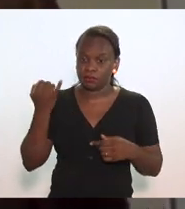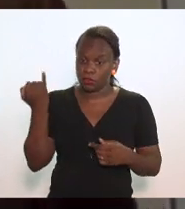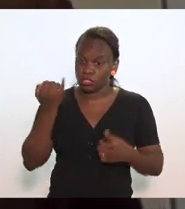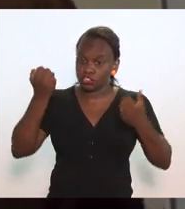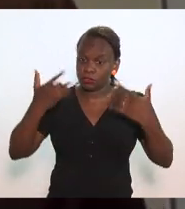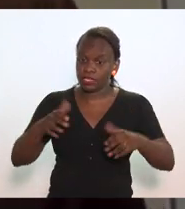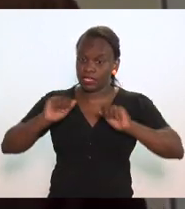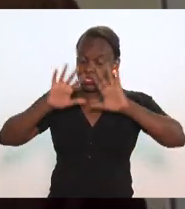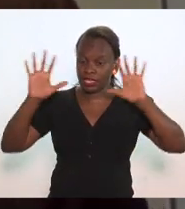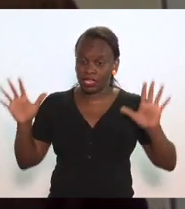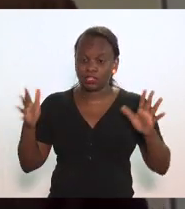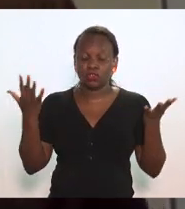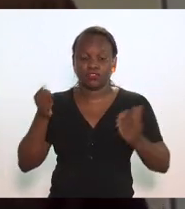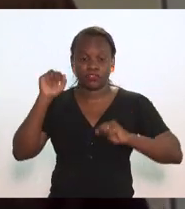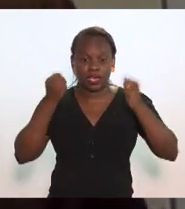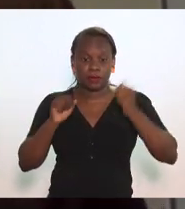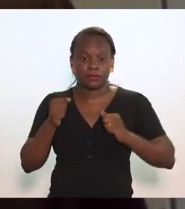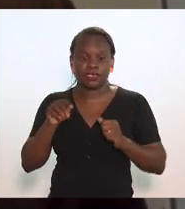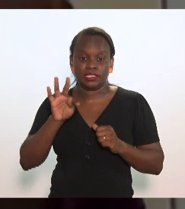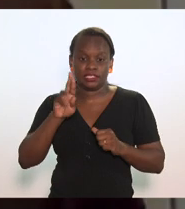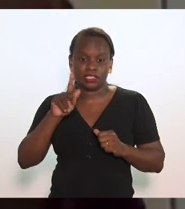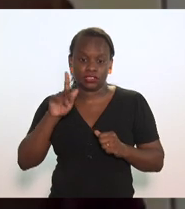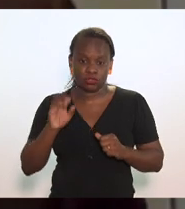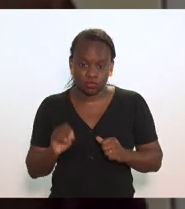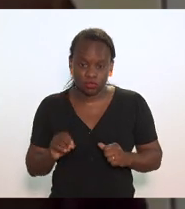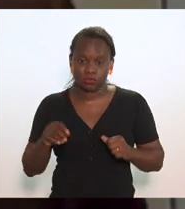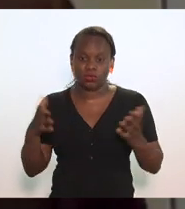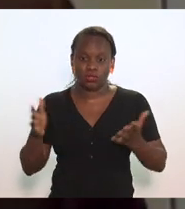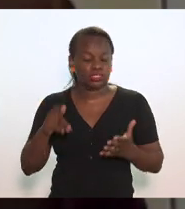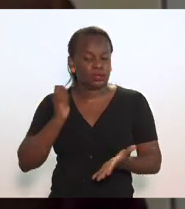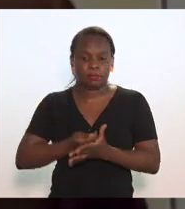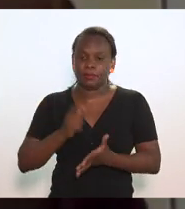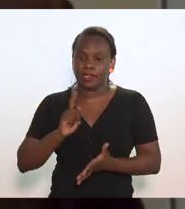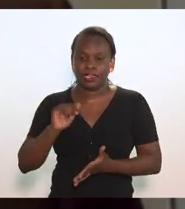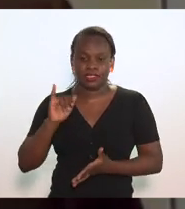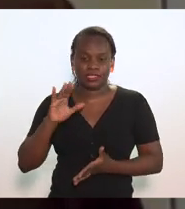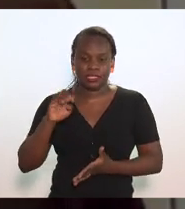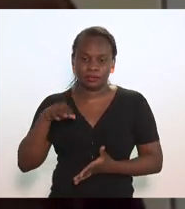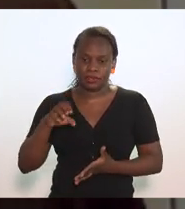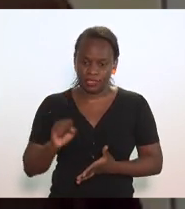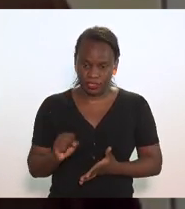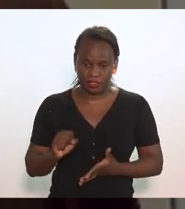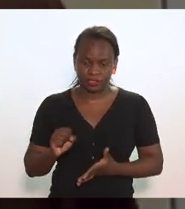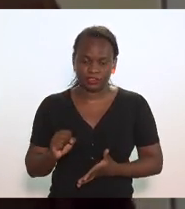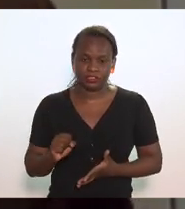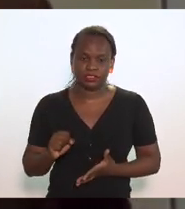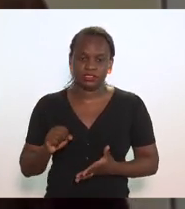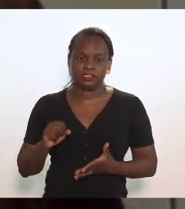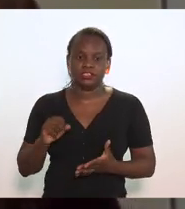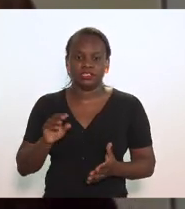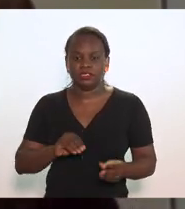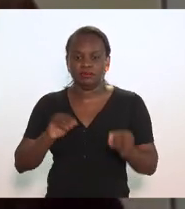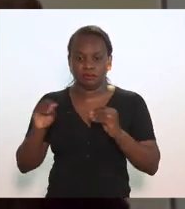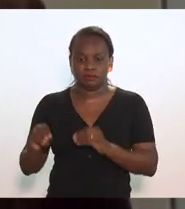indústria de trigo hoje no Rio de Janeiro não paga ICMS, ele é diferido para operação